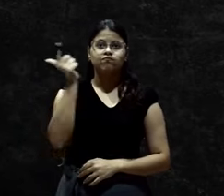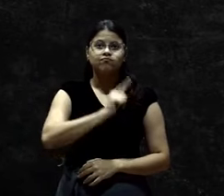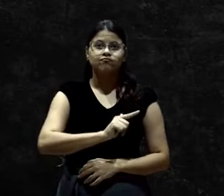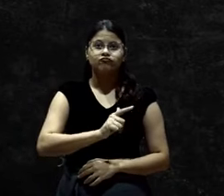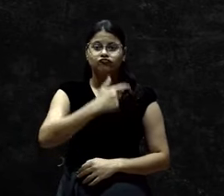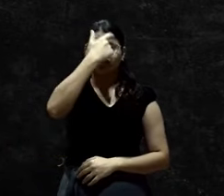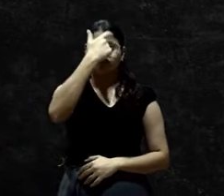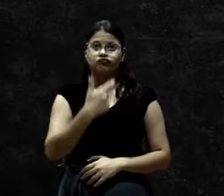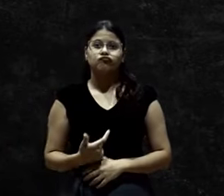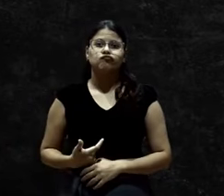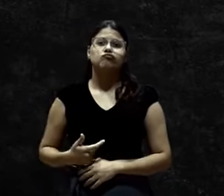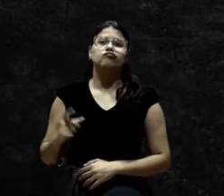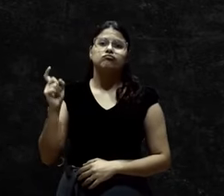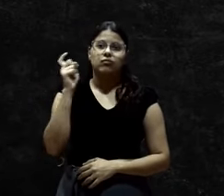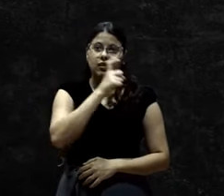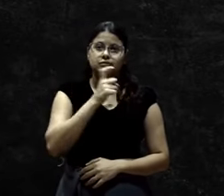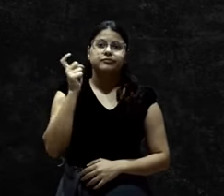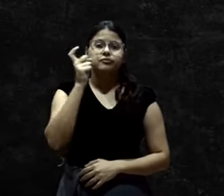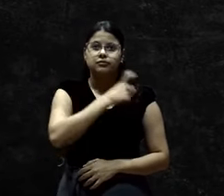engana a si mesmo.